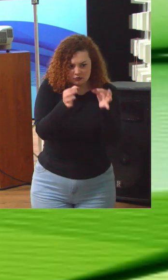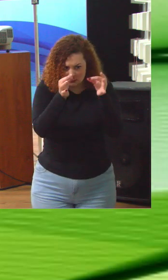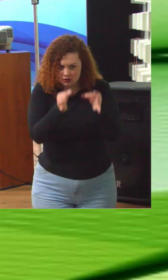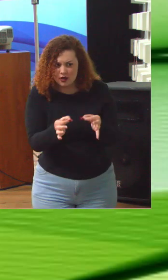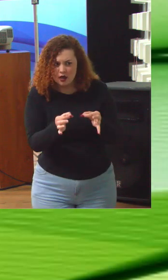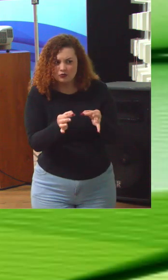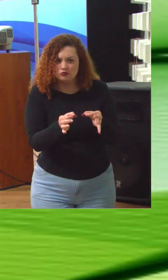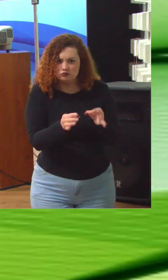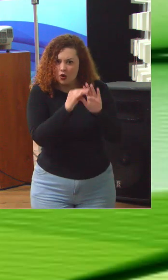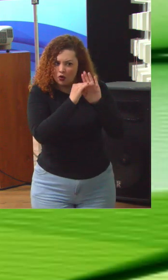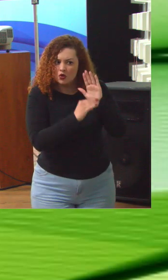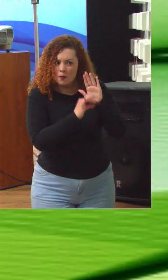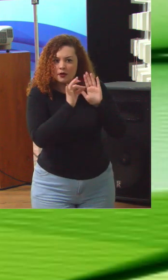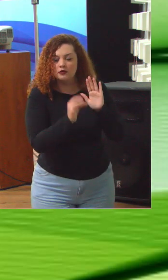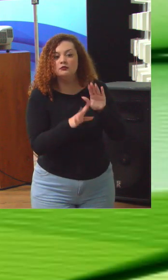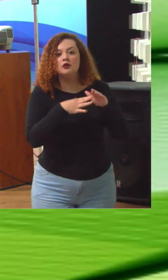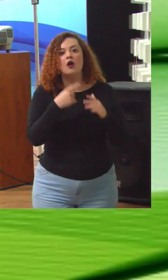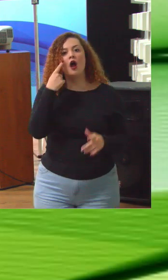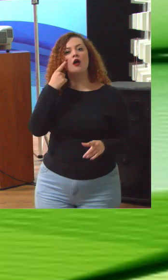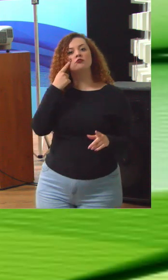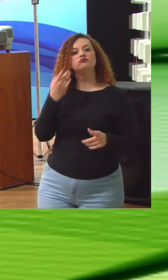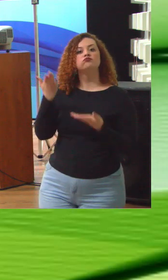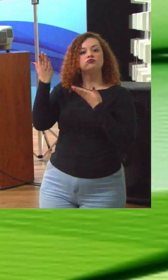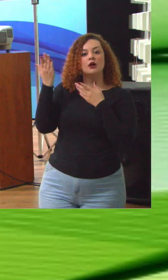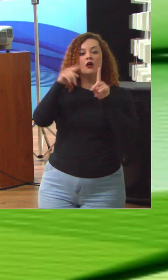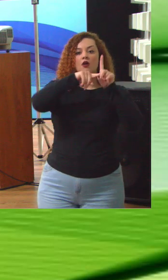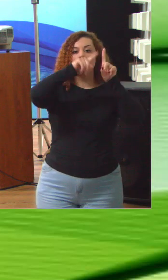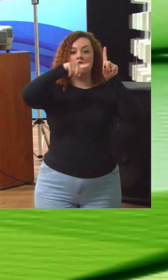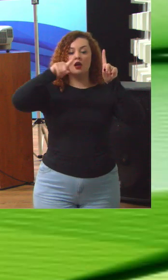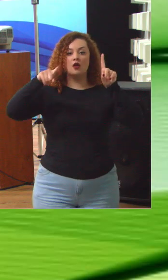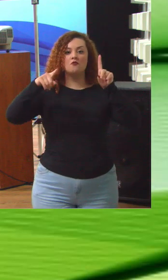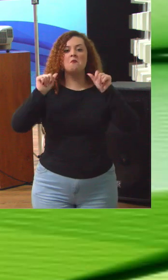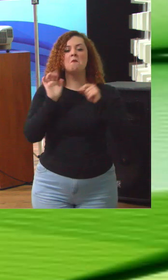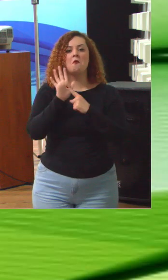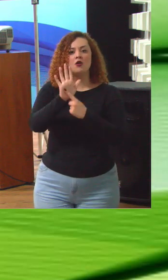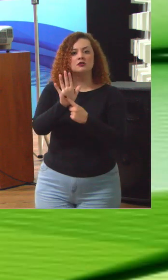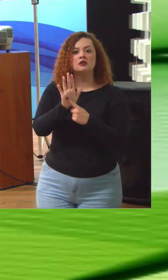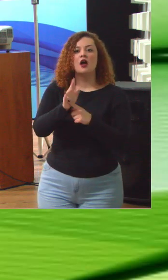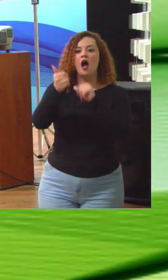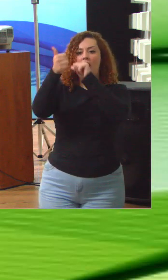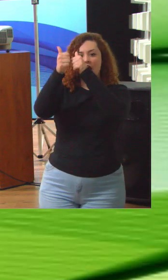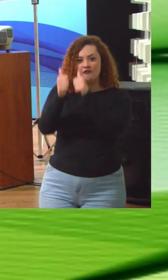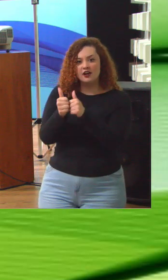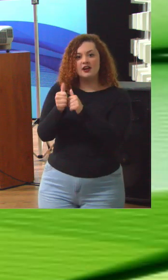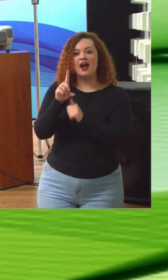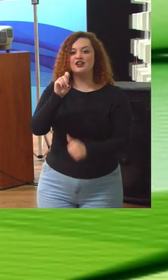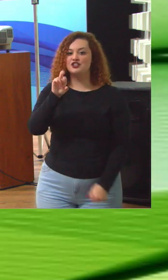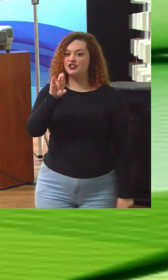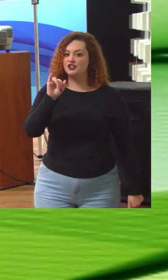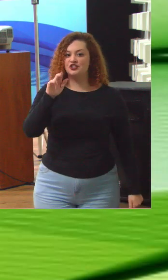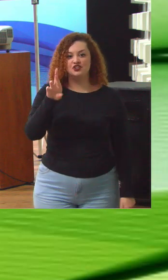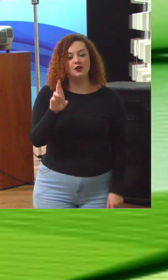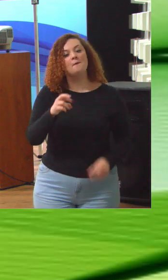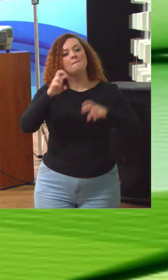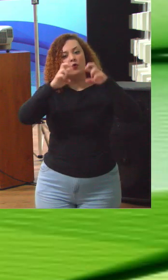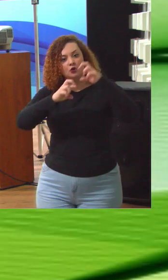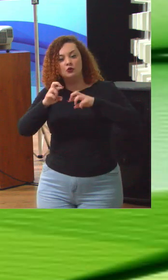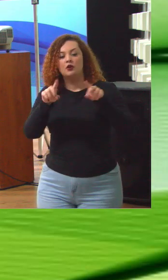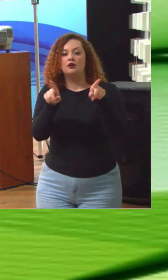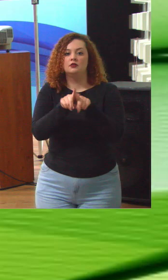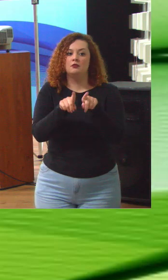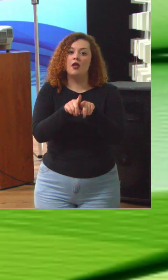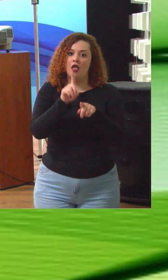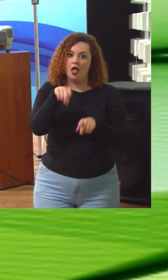Então, esse é o gráfico que está aparecendo aqui. Nós mostramos avaliar, dirigir e monitorar na parte de cima, que é governança.